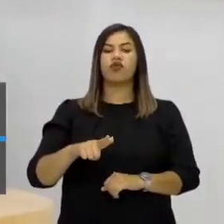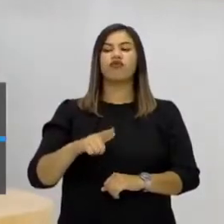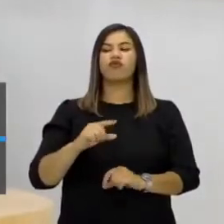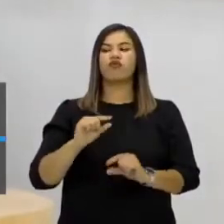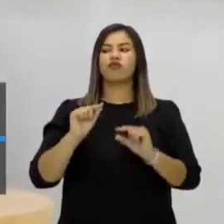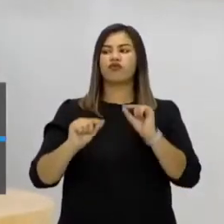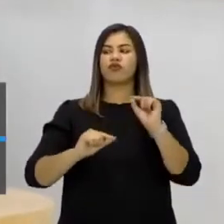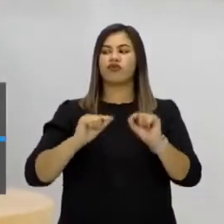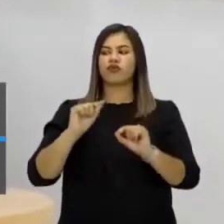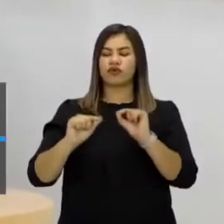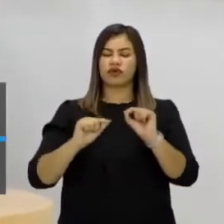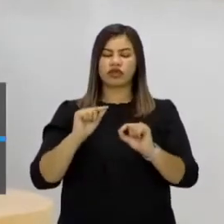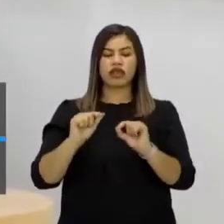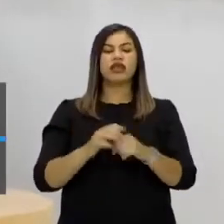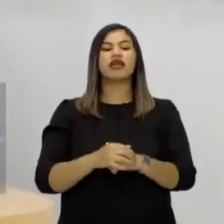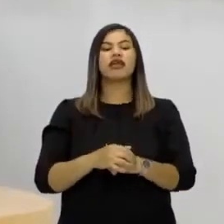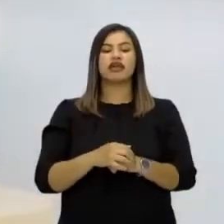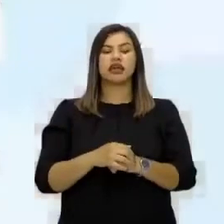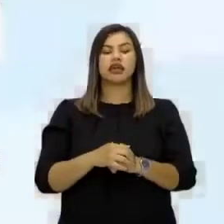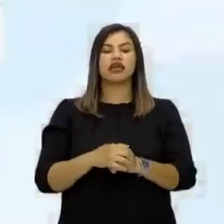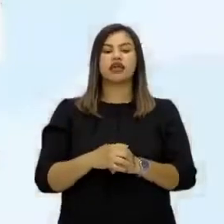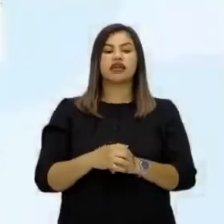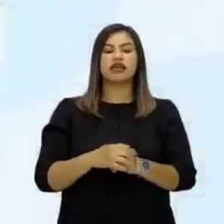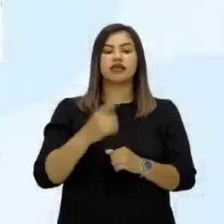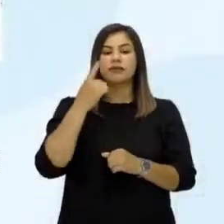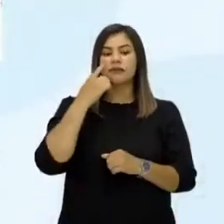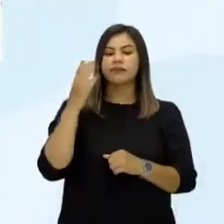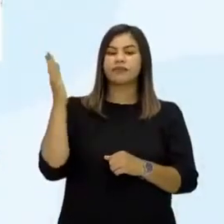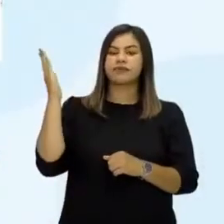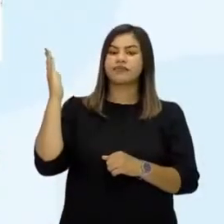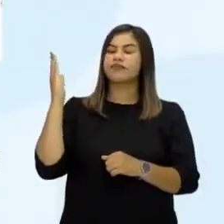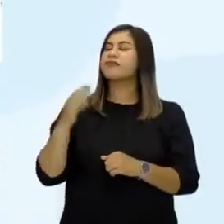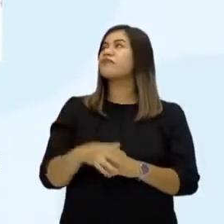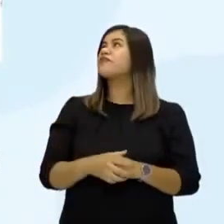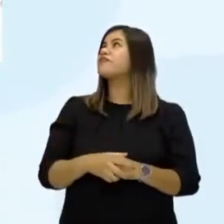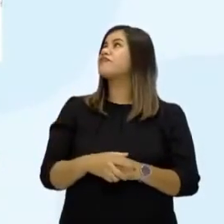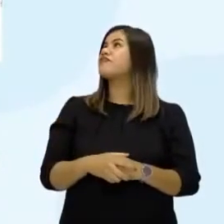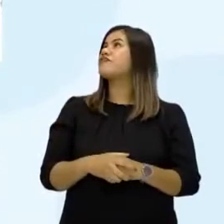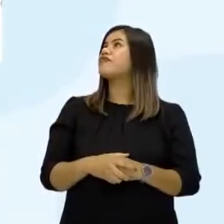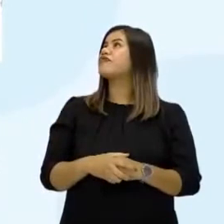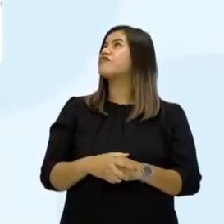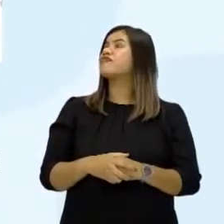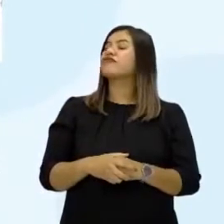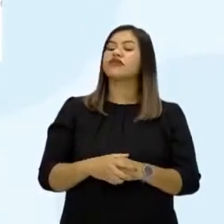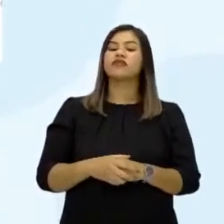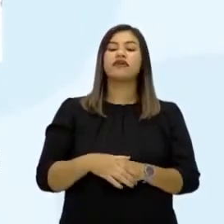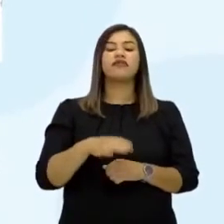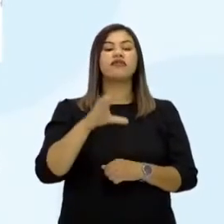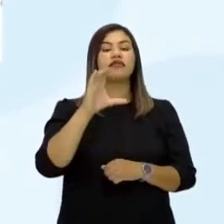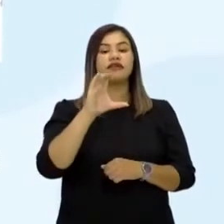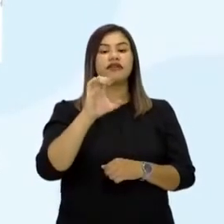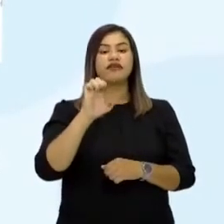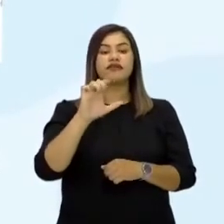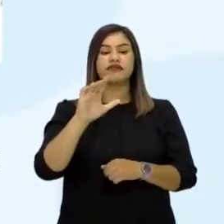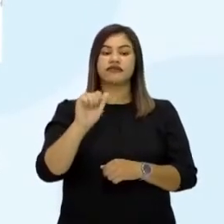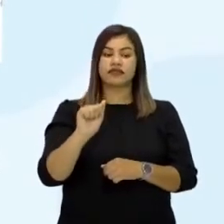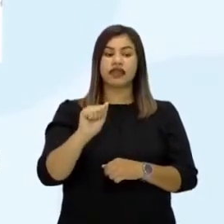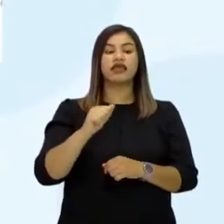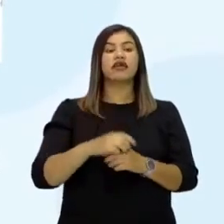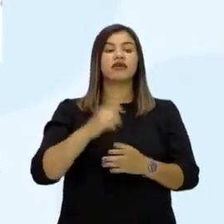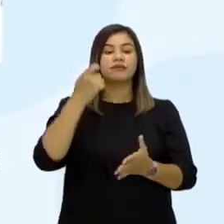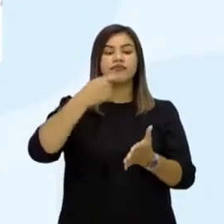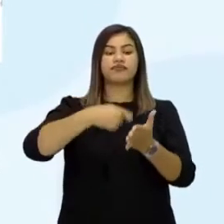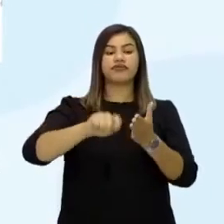do Carvão e do Aço, que tem aí a sigla SECA. Foi assinado aí em 18 de abril de 1951 em